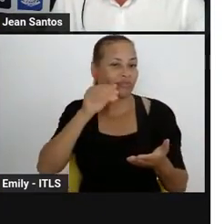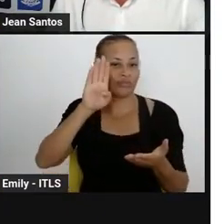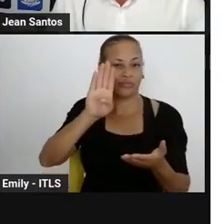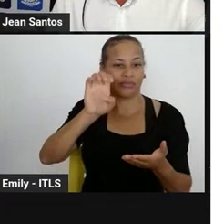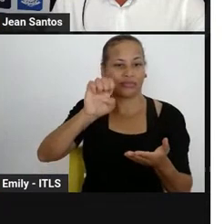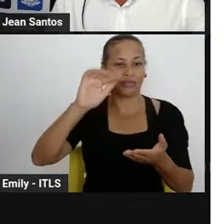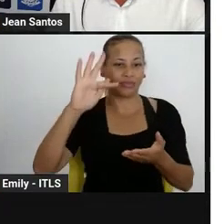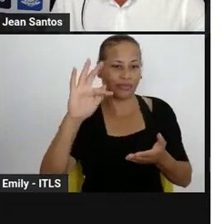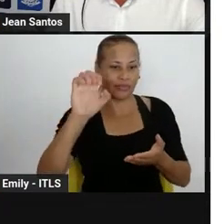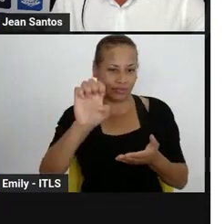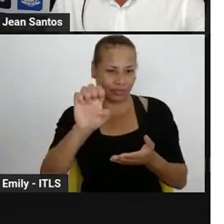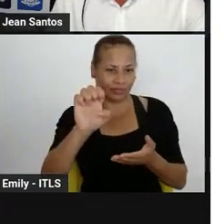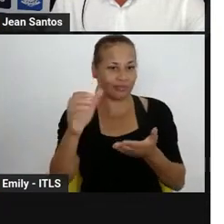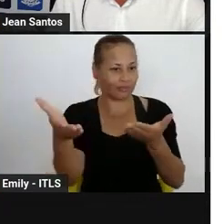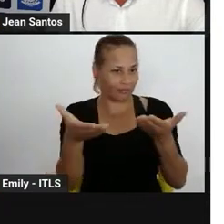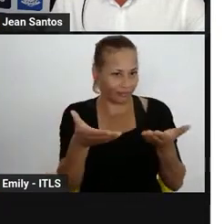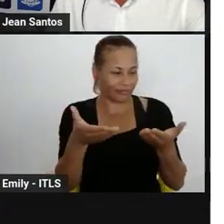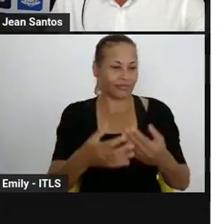de leitura.